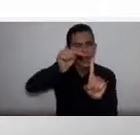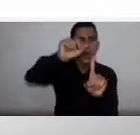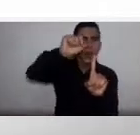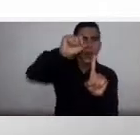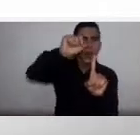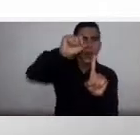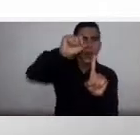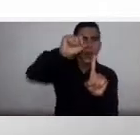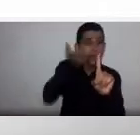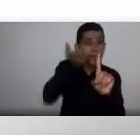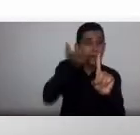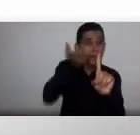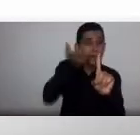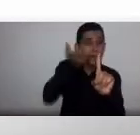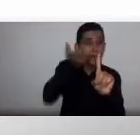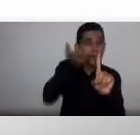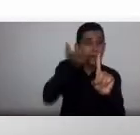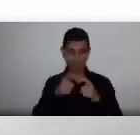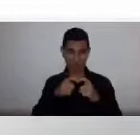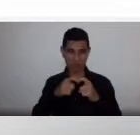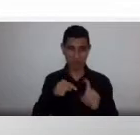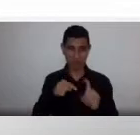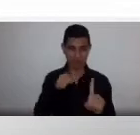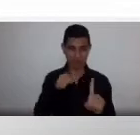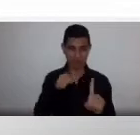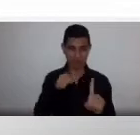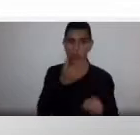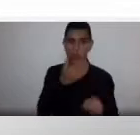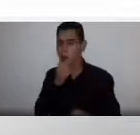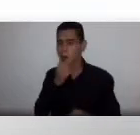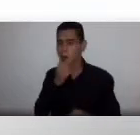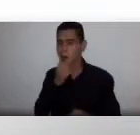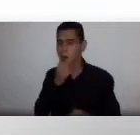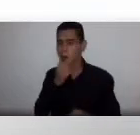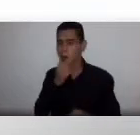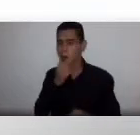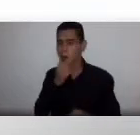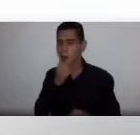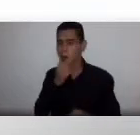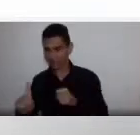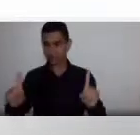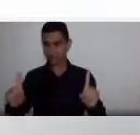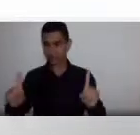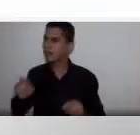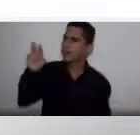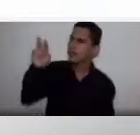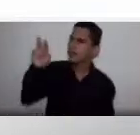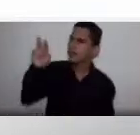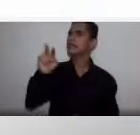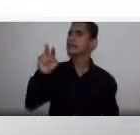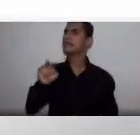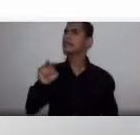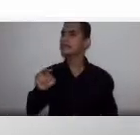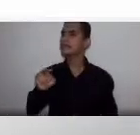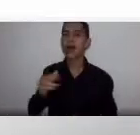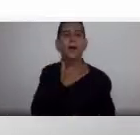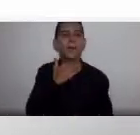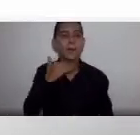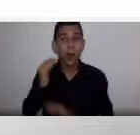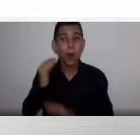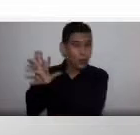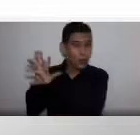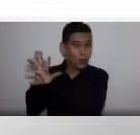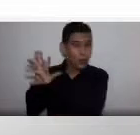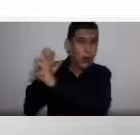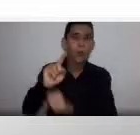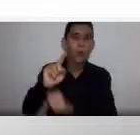Carson, que está em vermelho, quanto o doutor Chandler, tiveram uma mortalidade relativamente baixa e a chance, a probabilidade